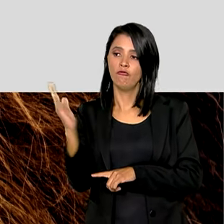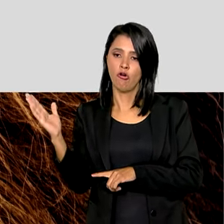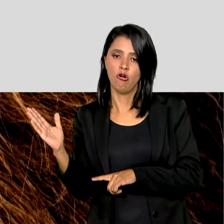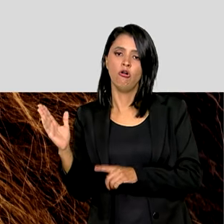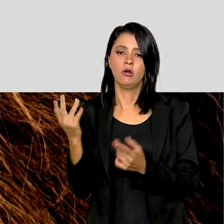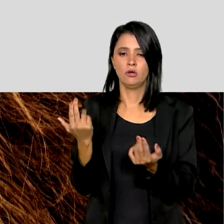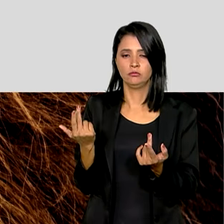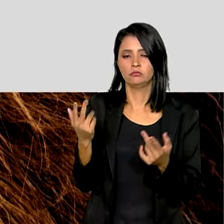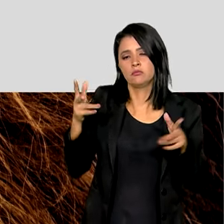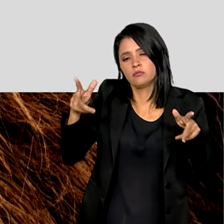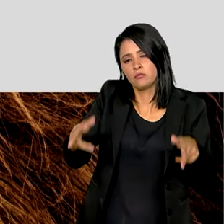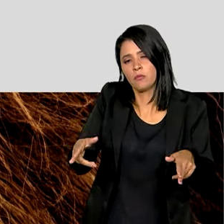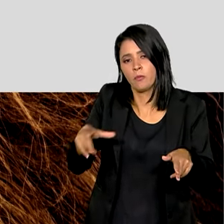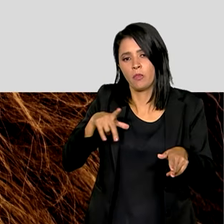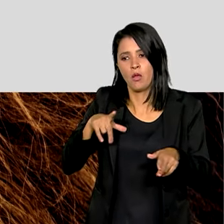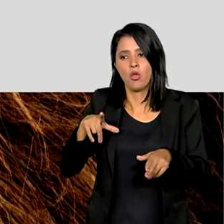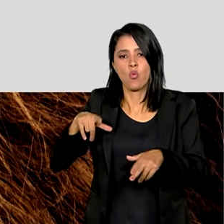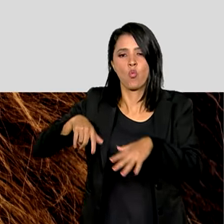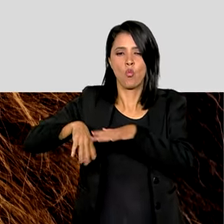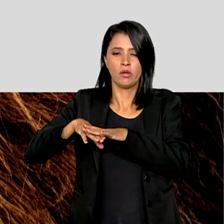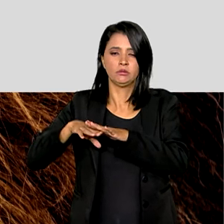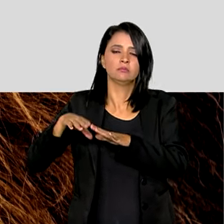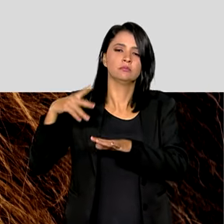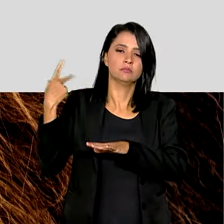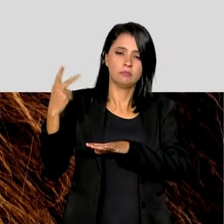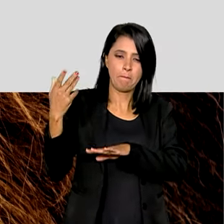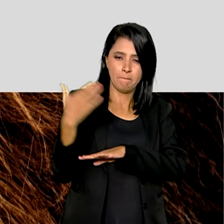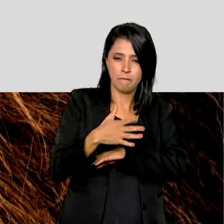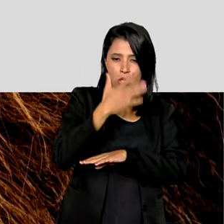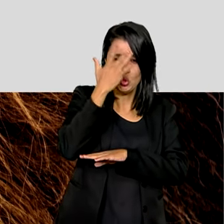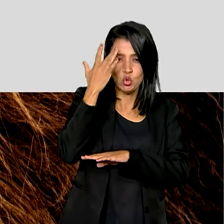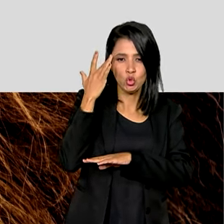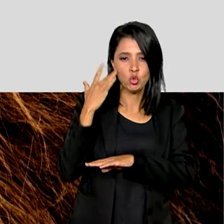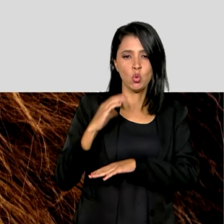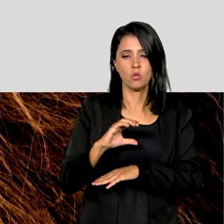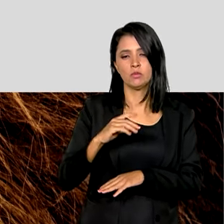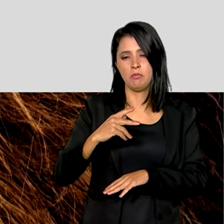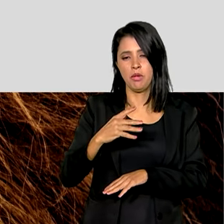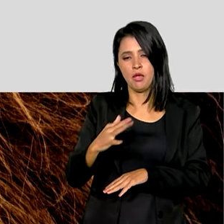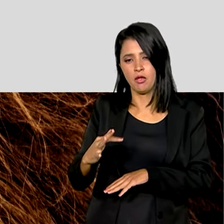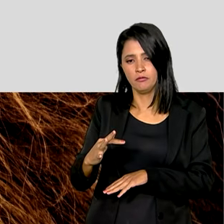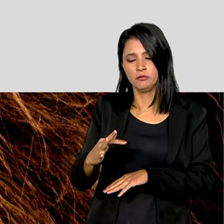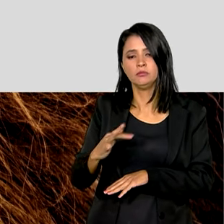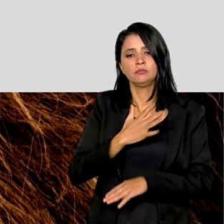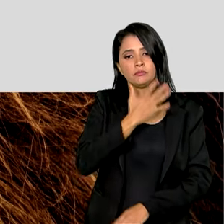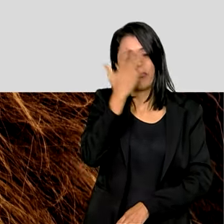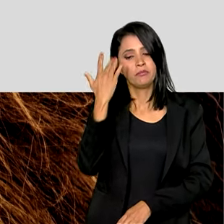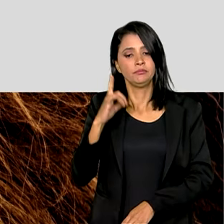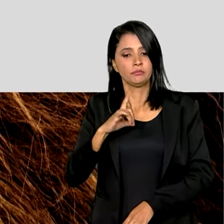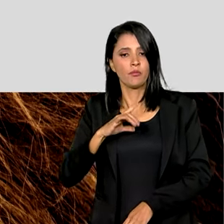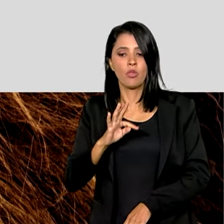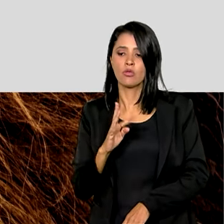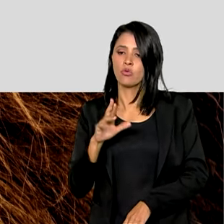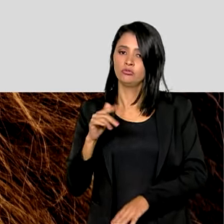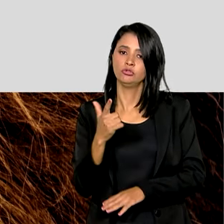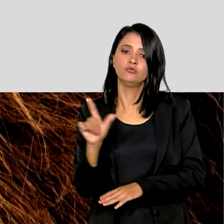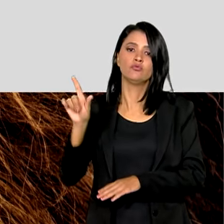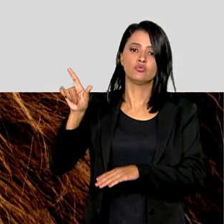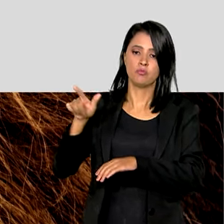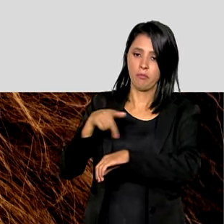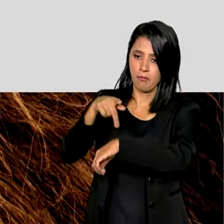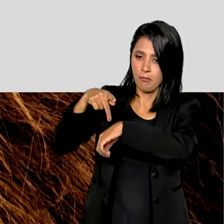como se fossem detidos diretamente pela pessoa física. Quem possui trust no exterior